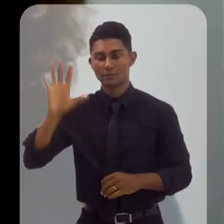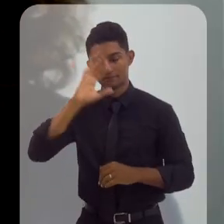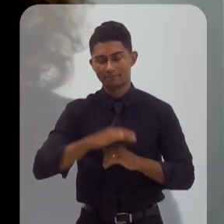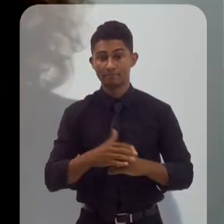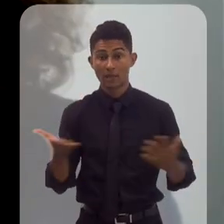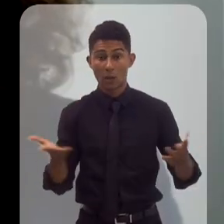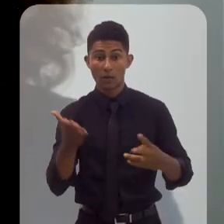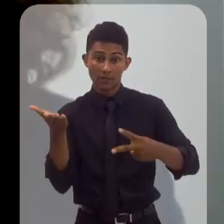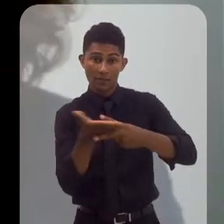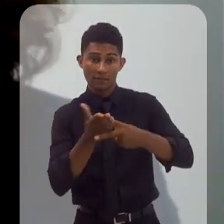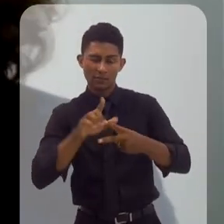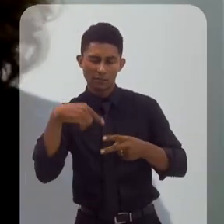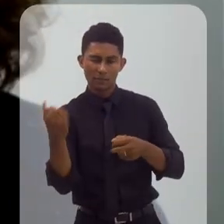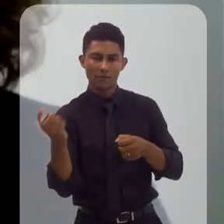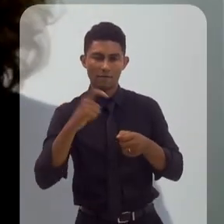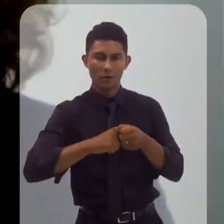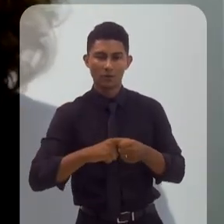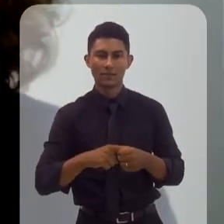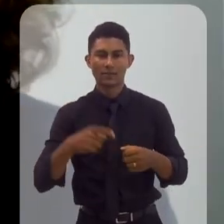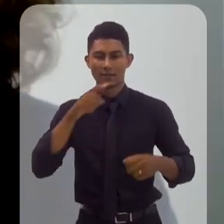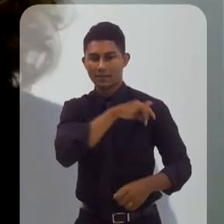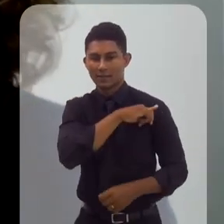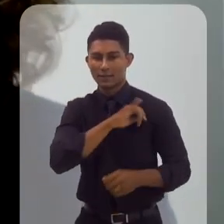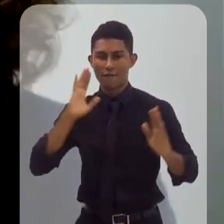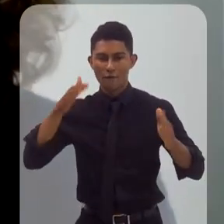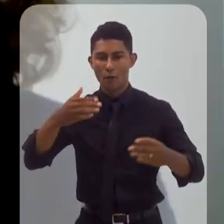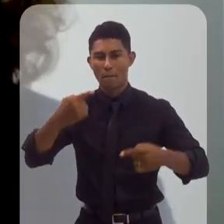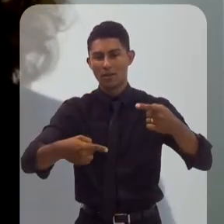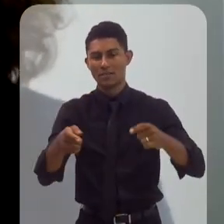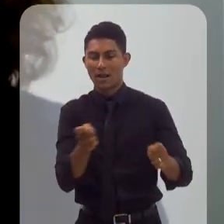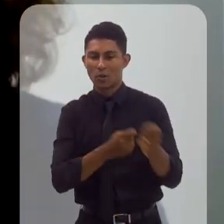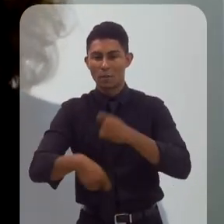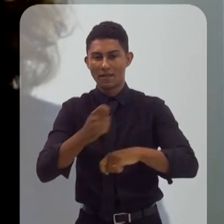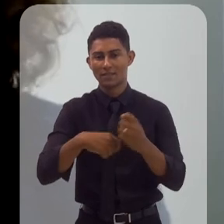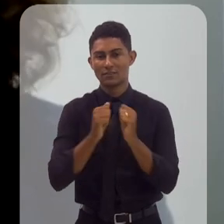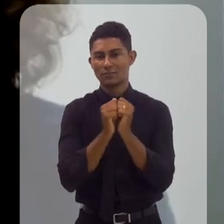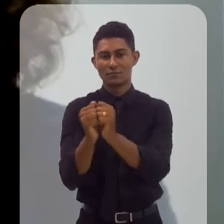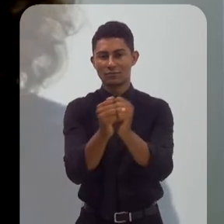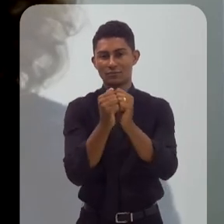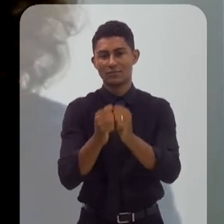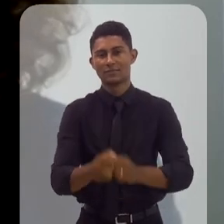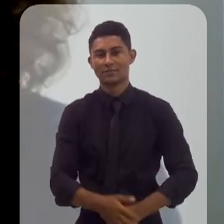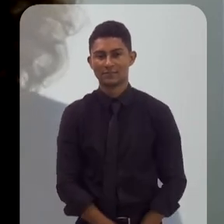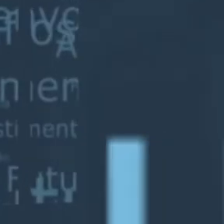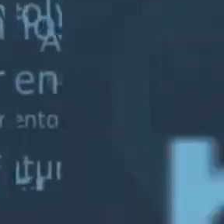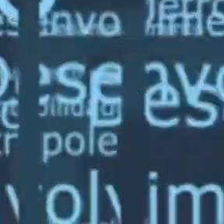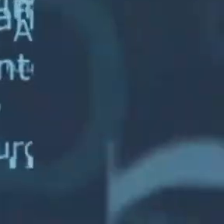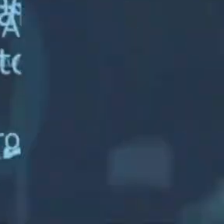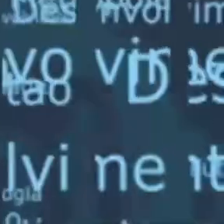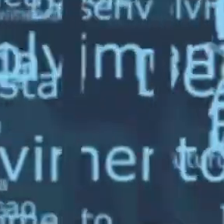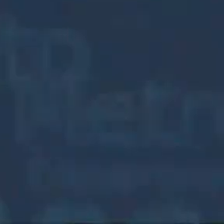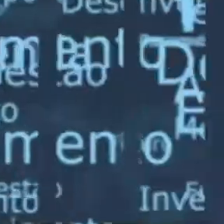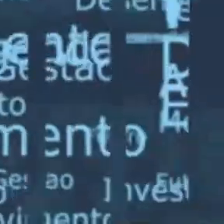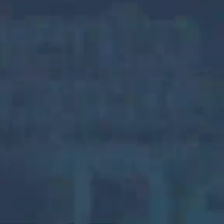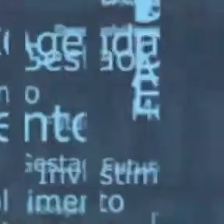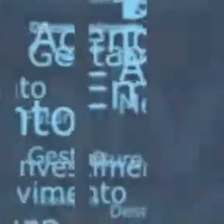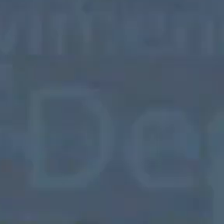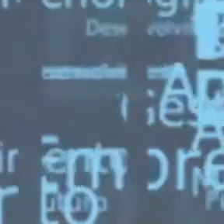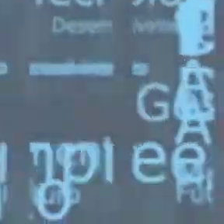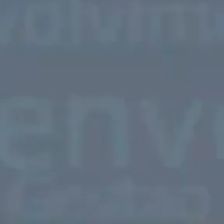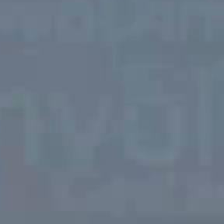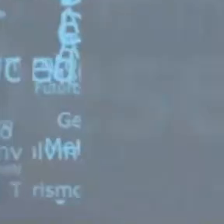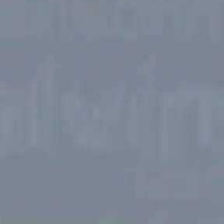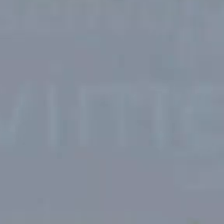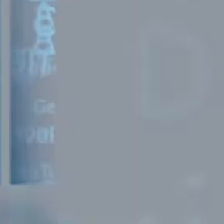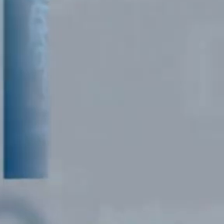A gente vai fazer um rápido intervalo e voltamos já. Rio e Foco aqui Política e Economia caminham juntas. Tchau. Tchau. Tchau. Tchau.